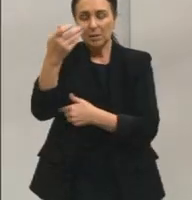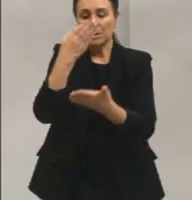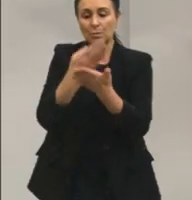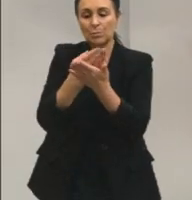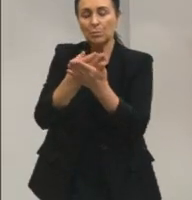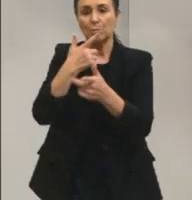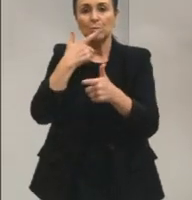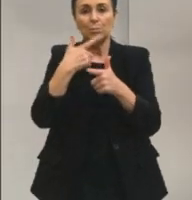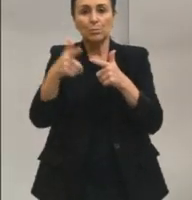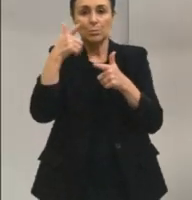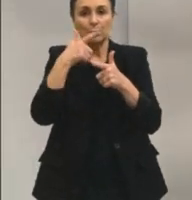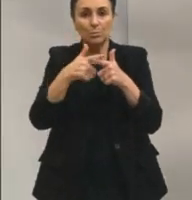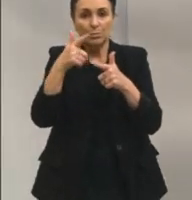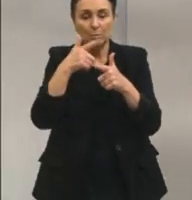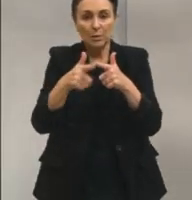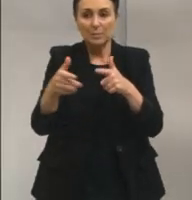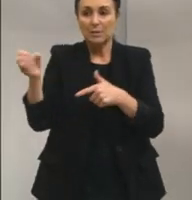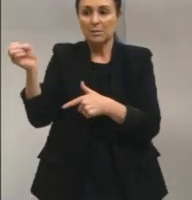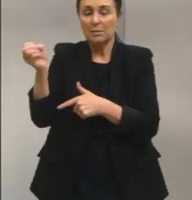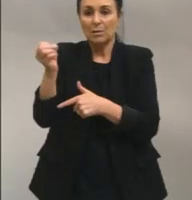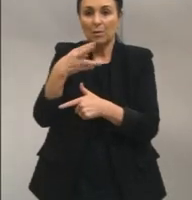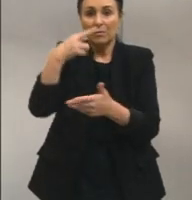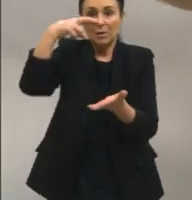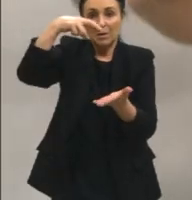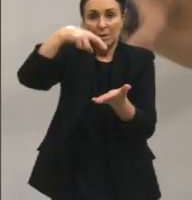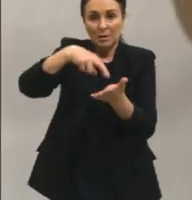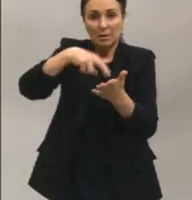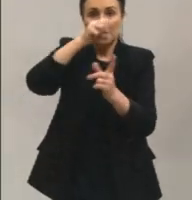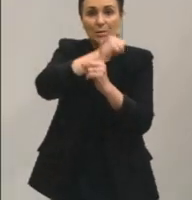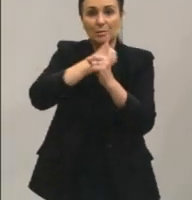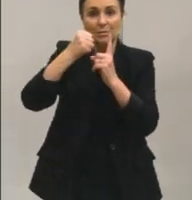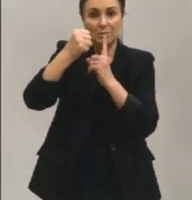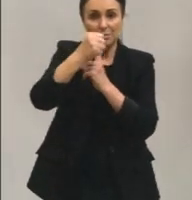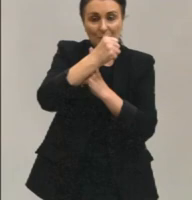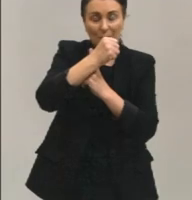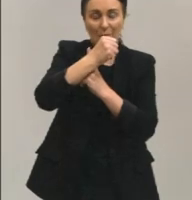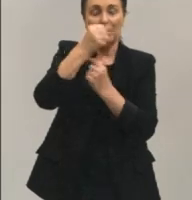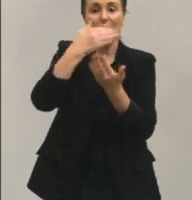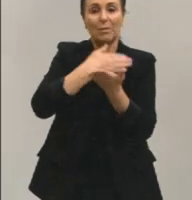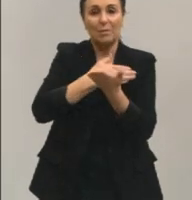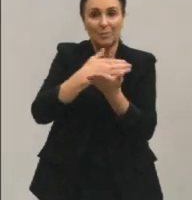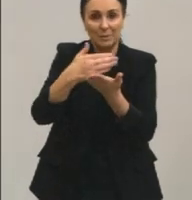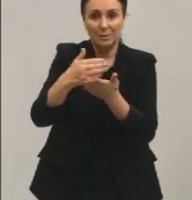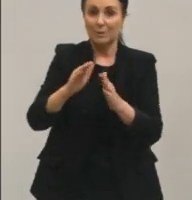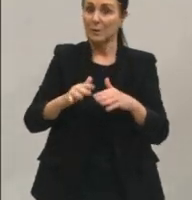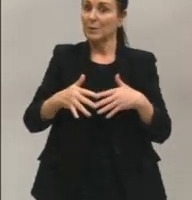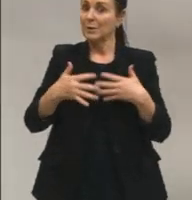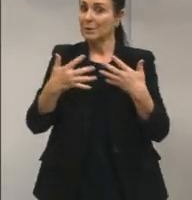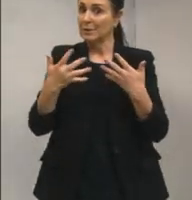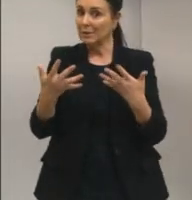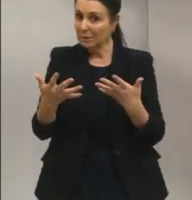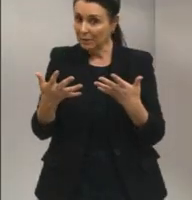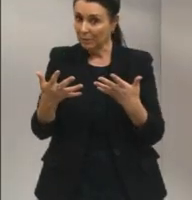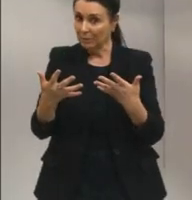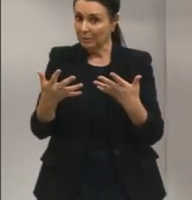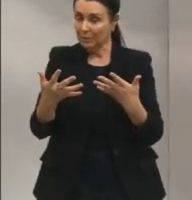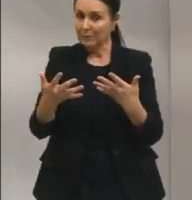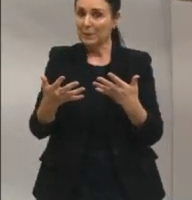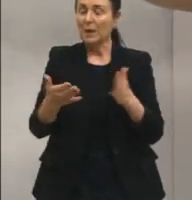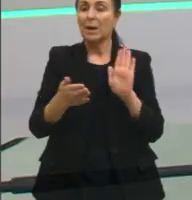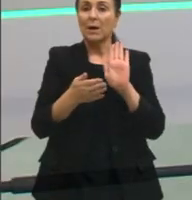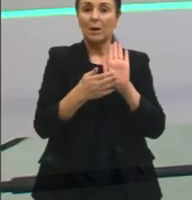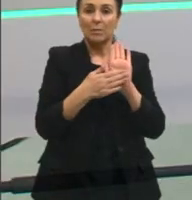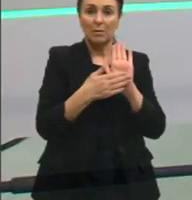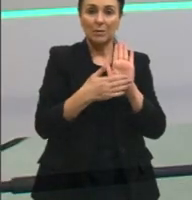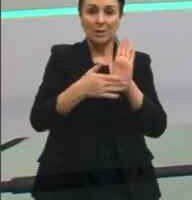problemas que essa nova realidade social gerava. Portanto, se encaixa na proposta